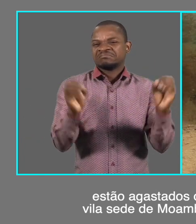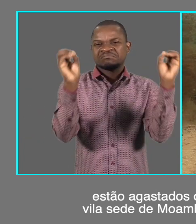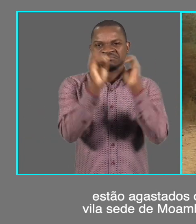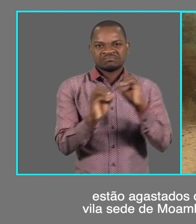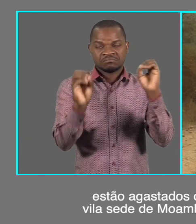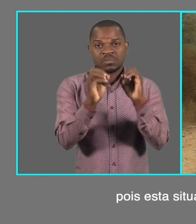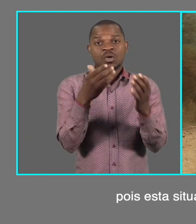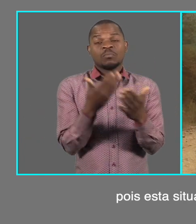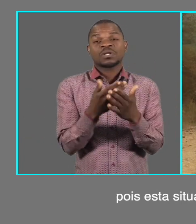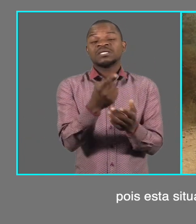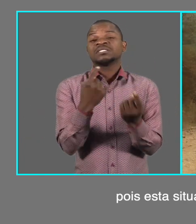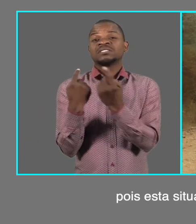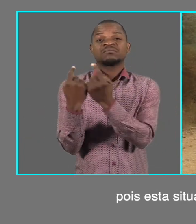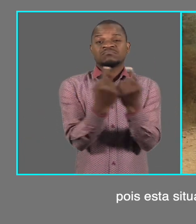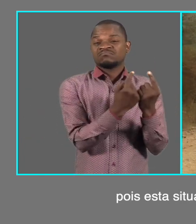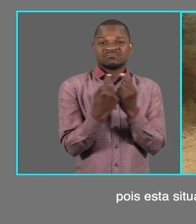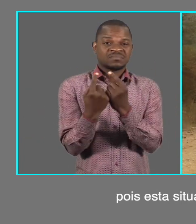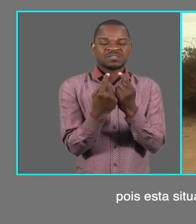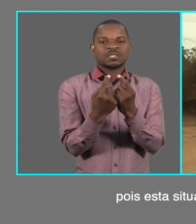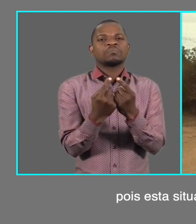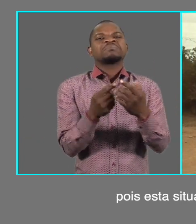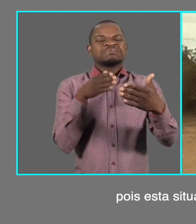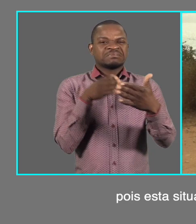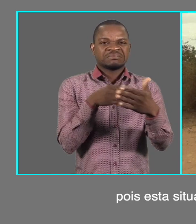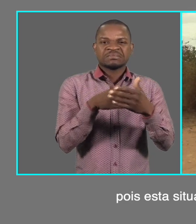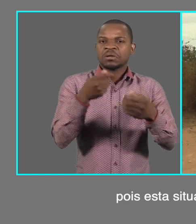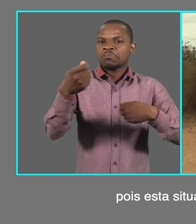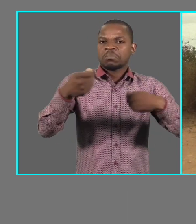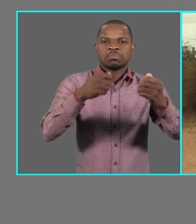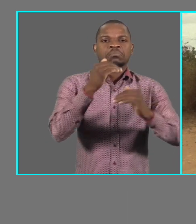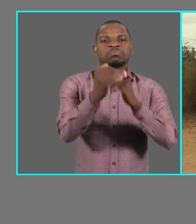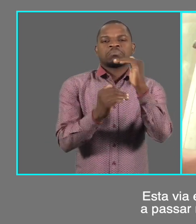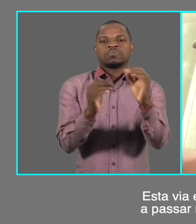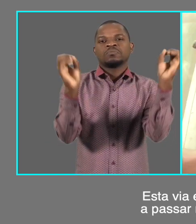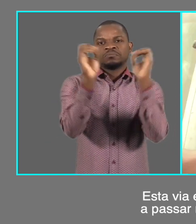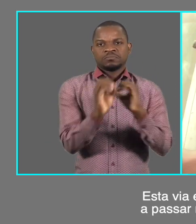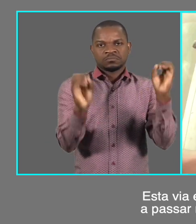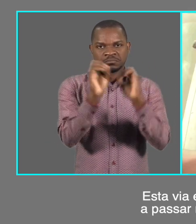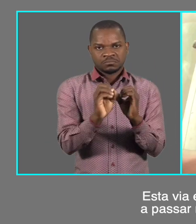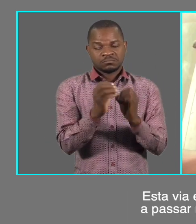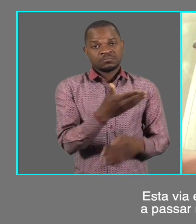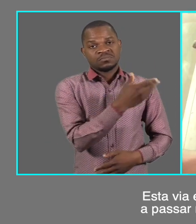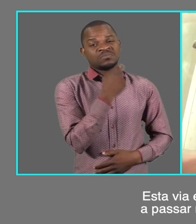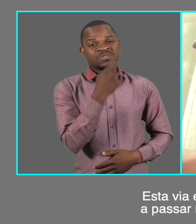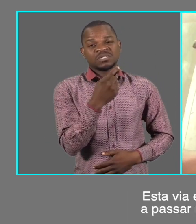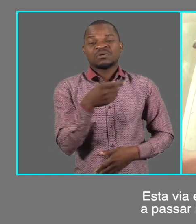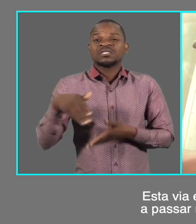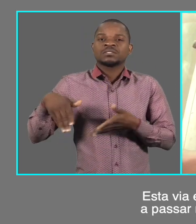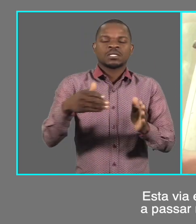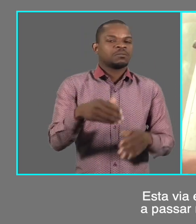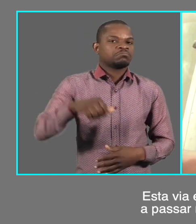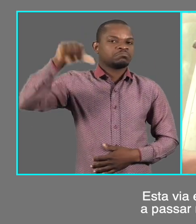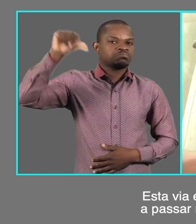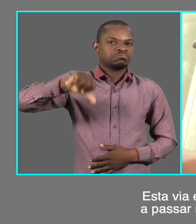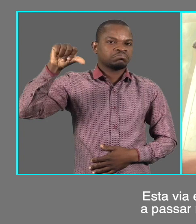de Sabié, pois esta situação traz prejuízos no negócio. via está muito péssima, está muito